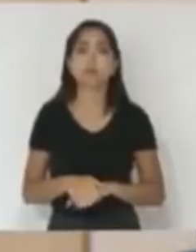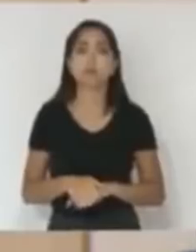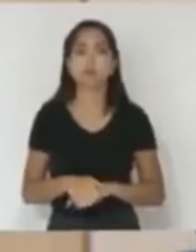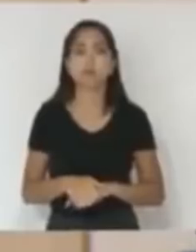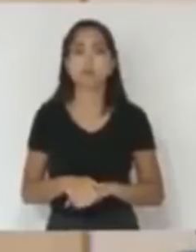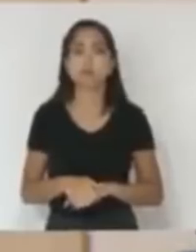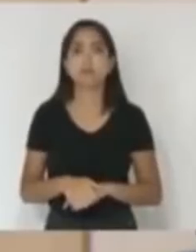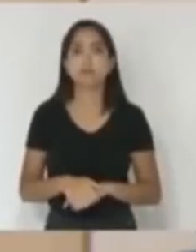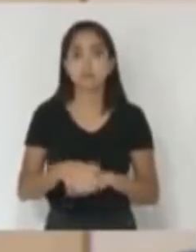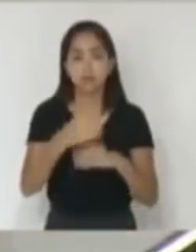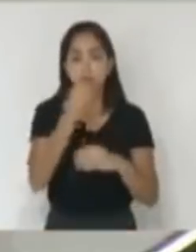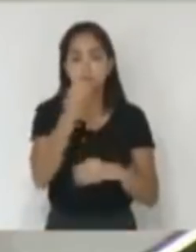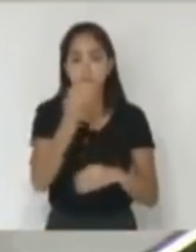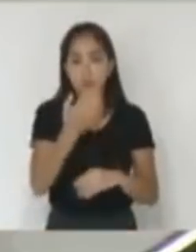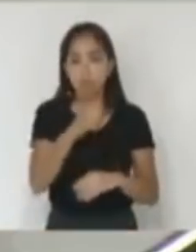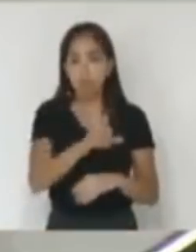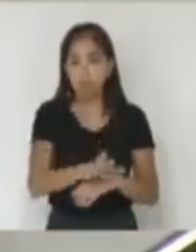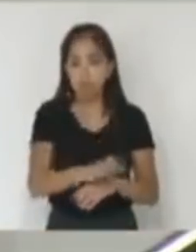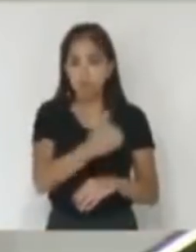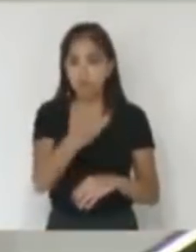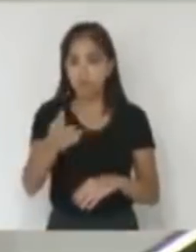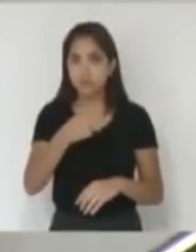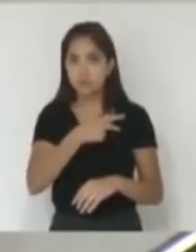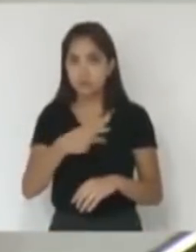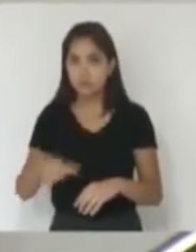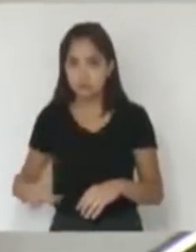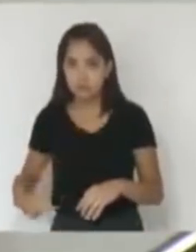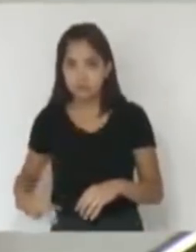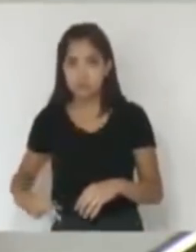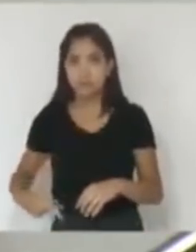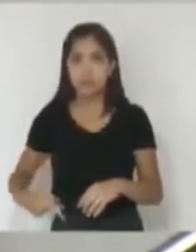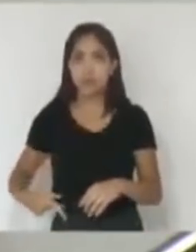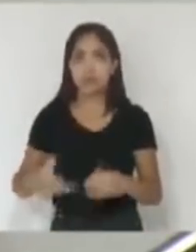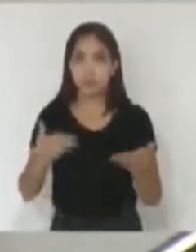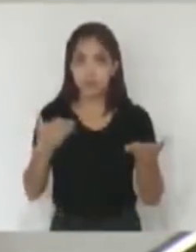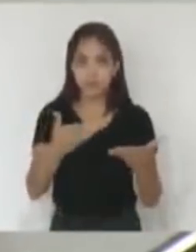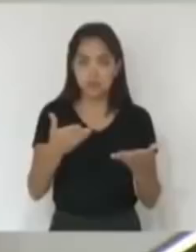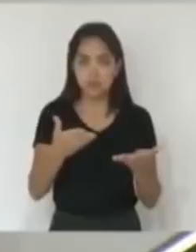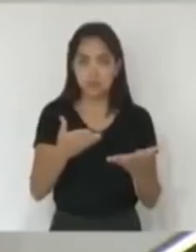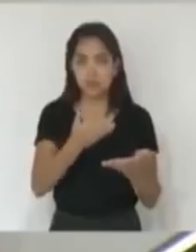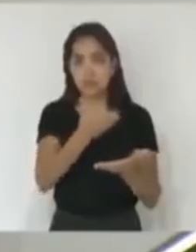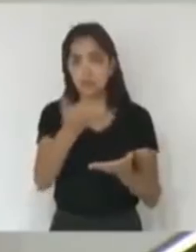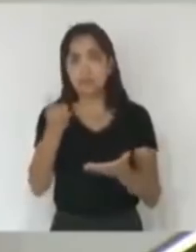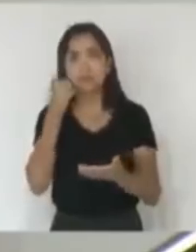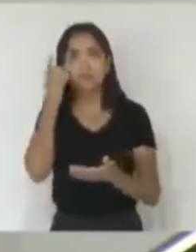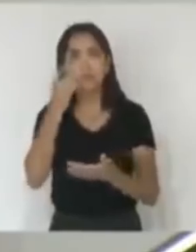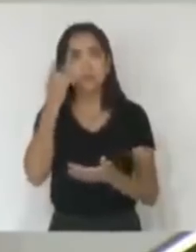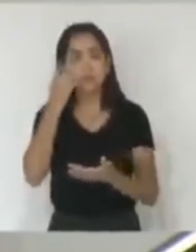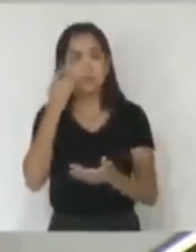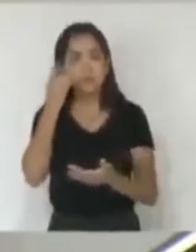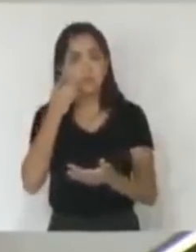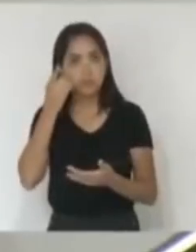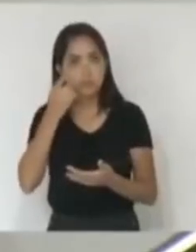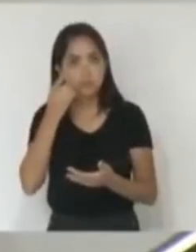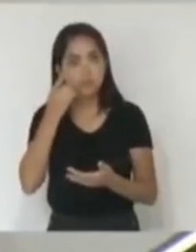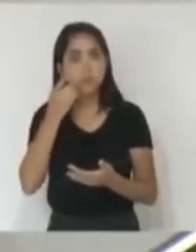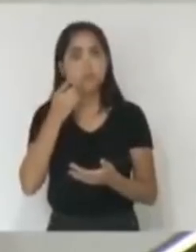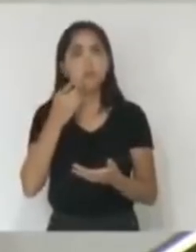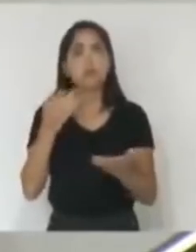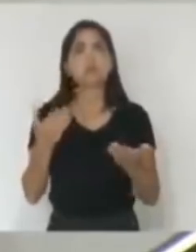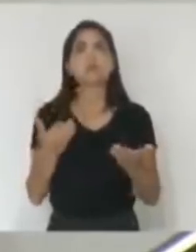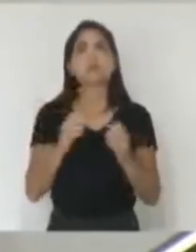Boa tarde, boa tarde ao senhor presidente, que no momento se encontra ausente, a todos os colegas dessa Augusta Casa,